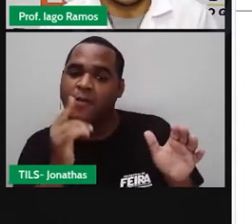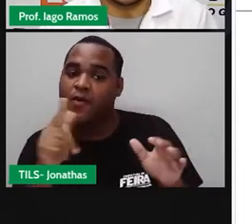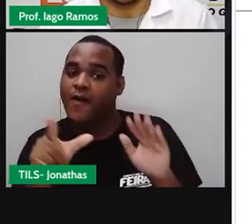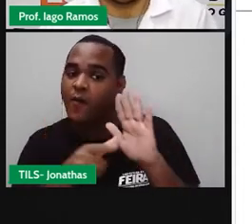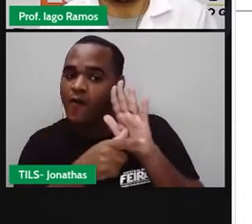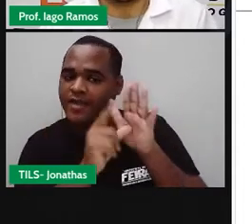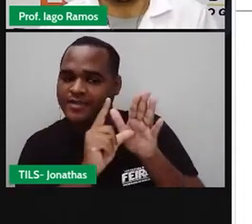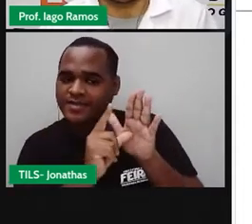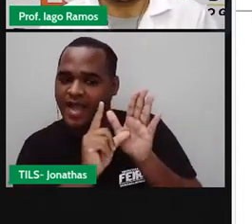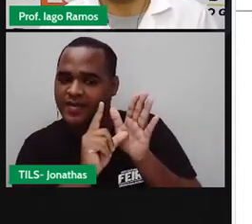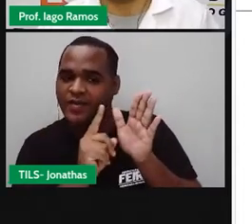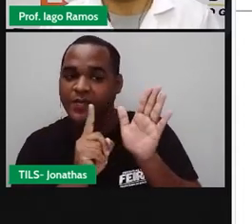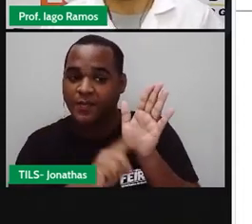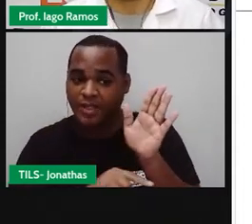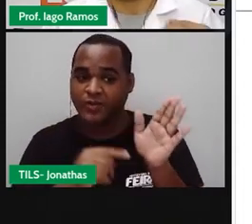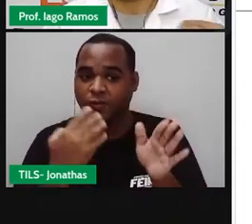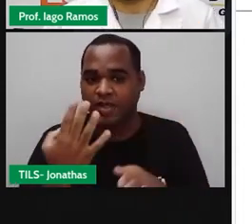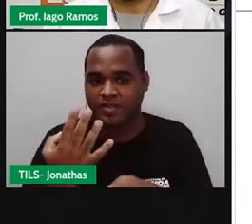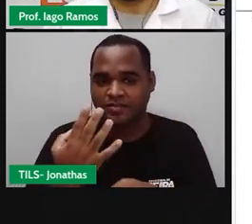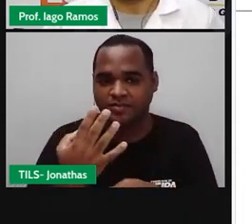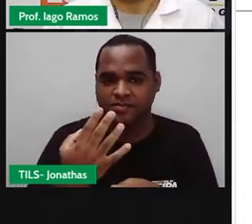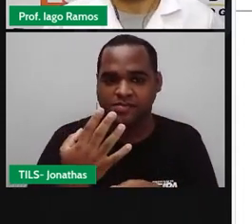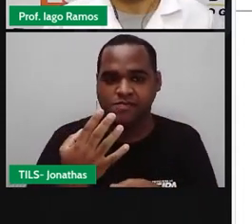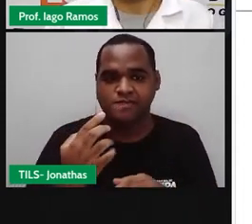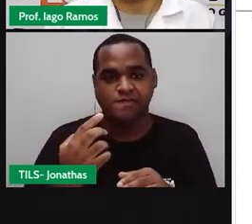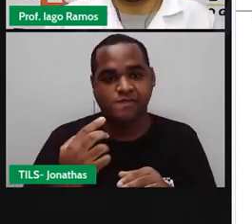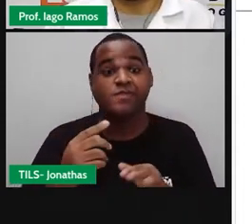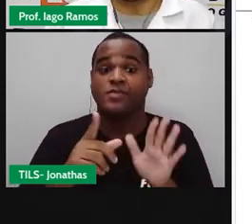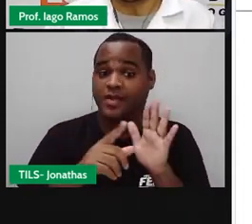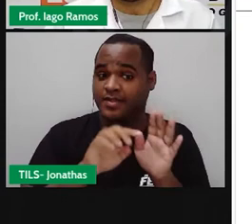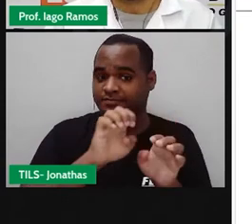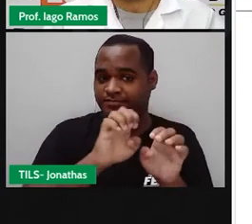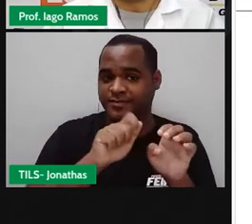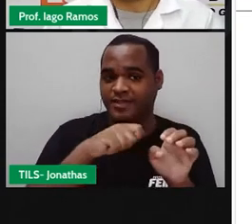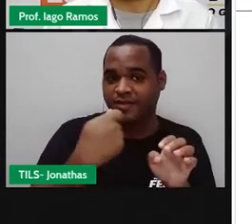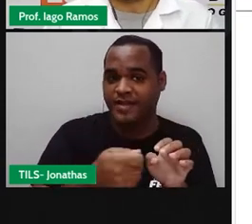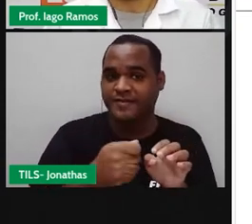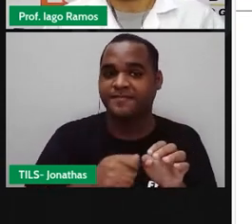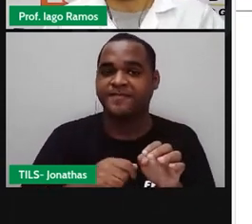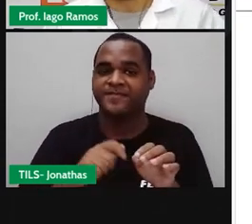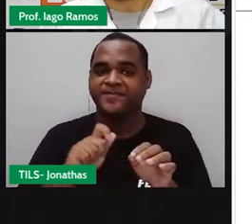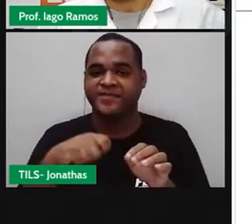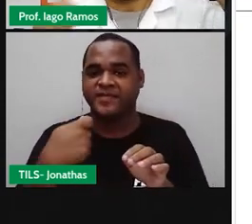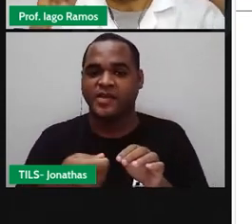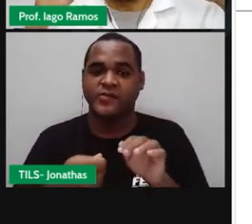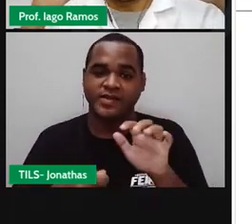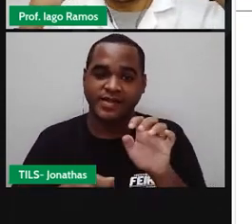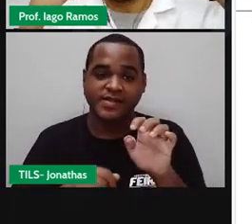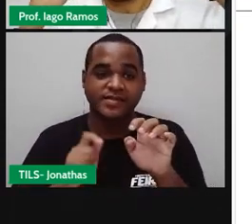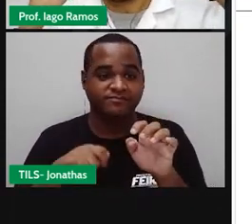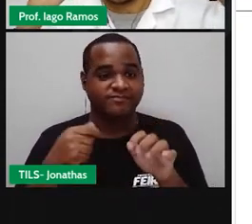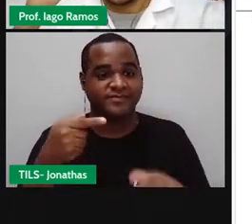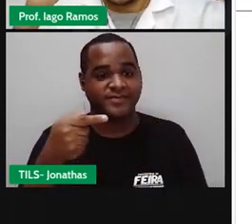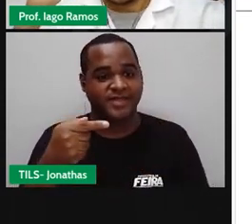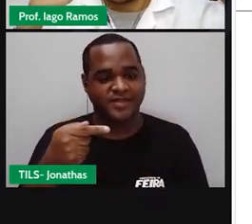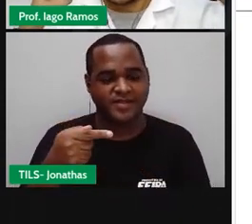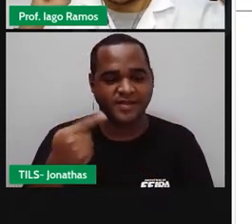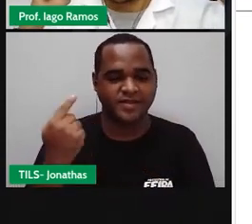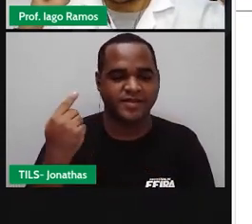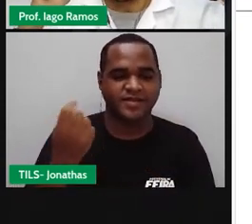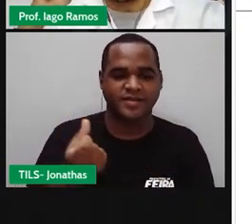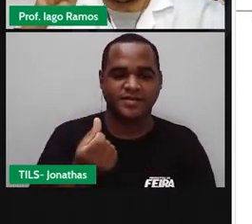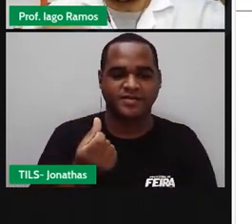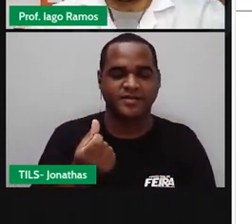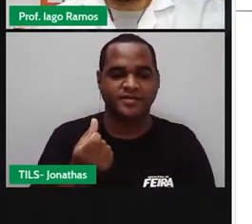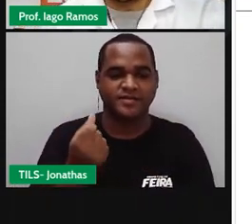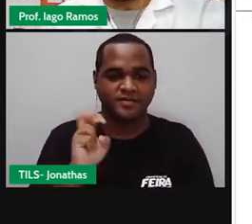antecessor de menos quatro? Antecessor sempre fica à esquerda. Resposta em sete, seis,